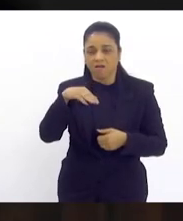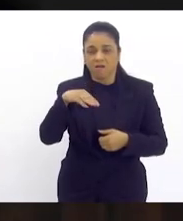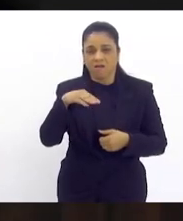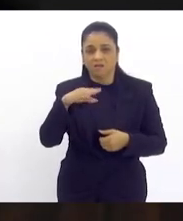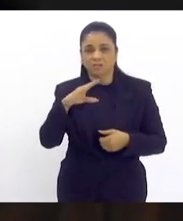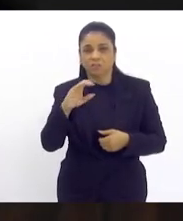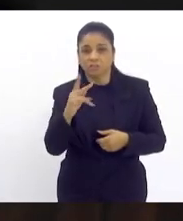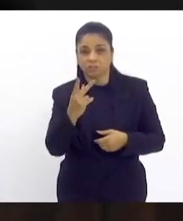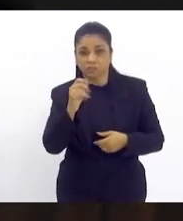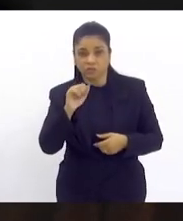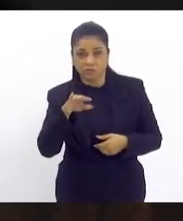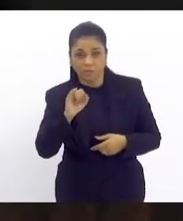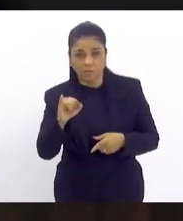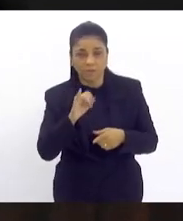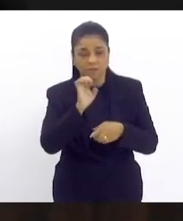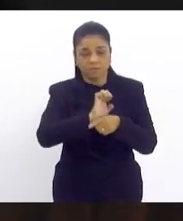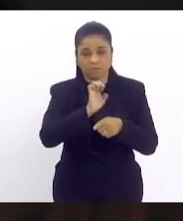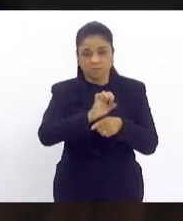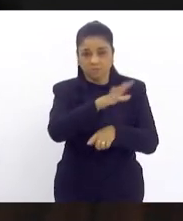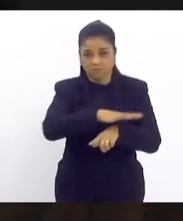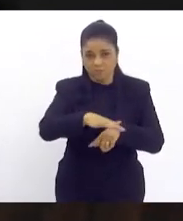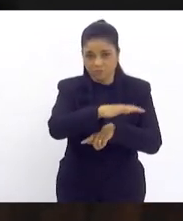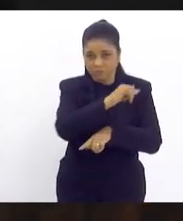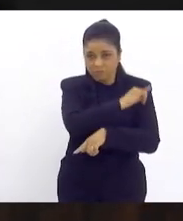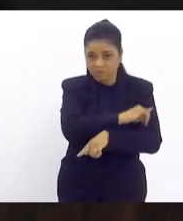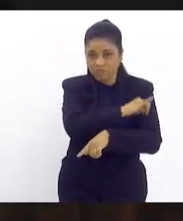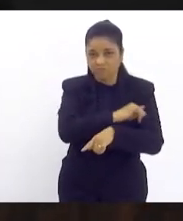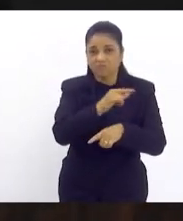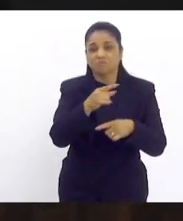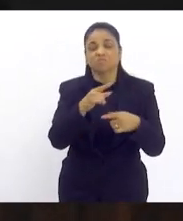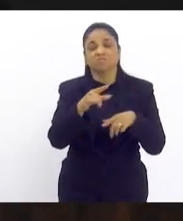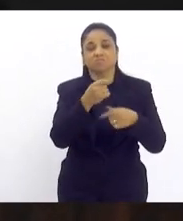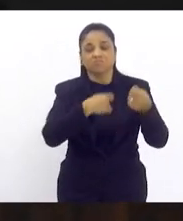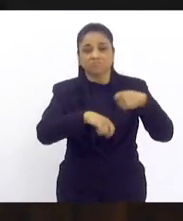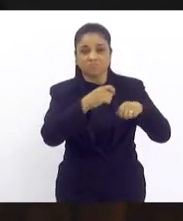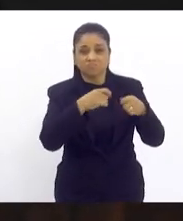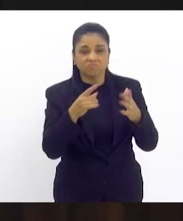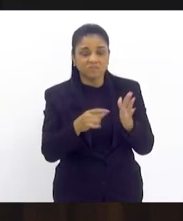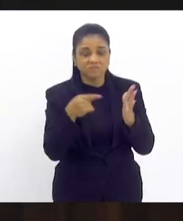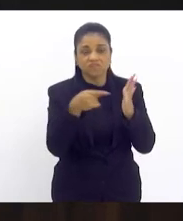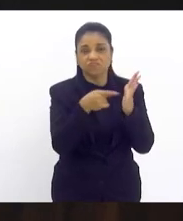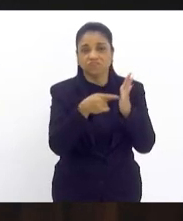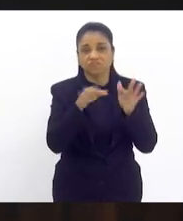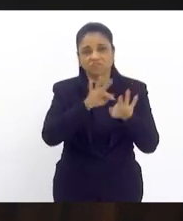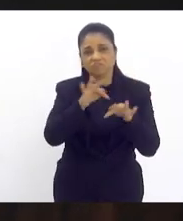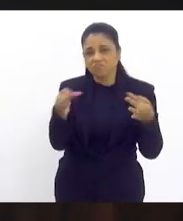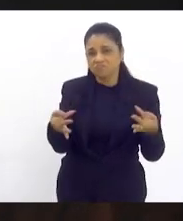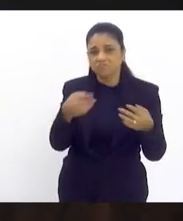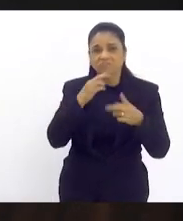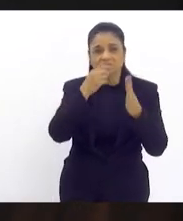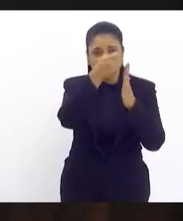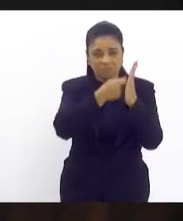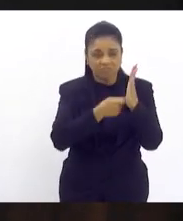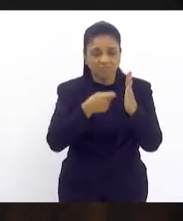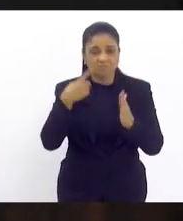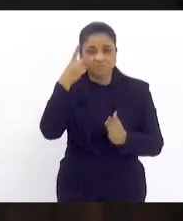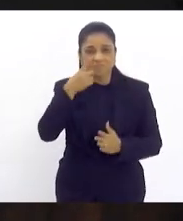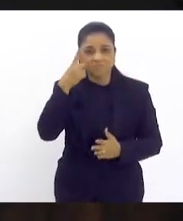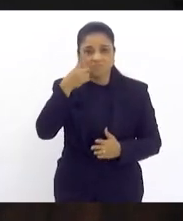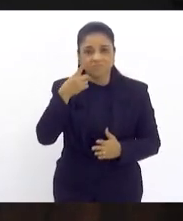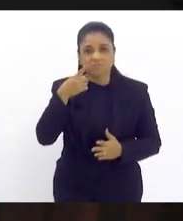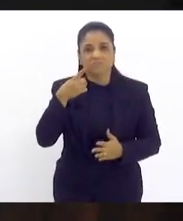Aparecer da Comissão de Indicações Legislativas, pela transformação em indicação simples. Relator, deputado Eurico Júnior.